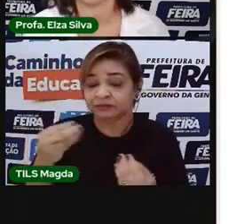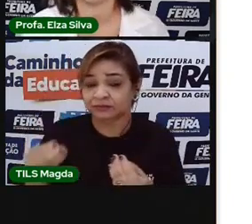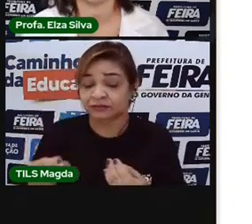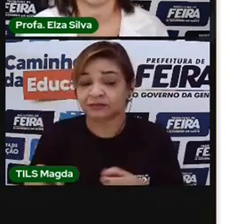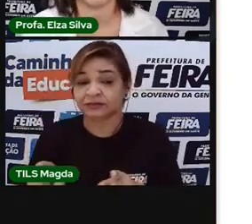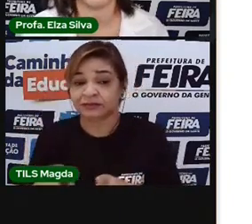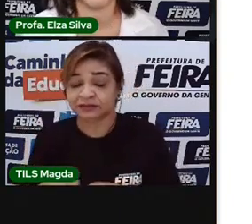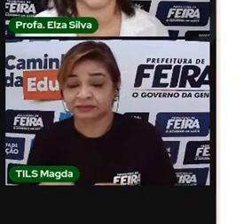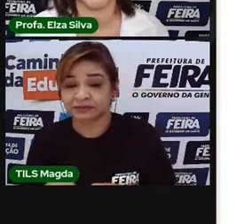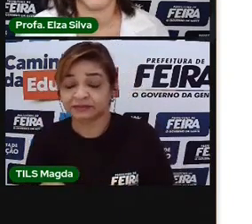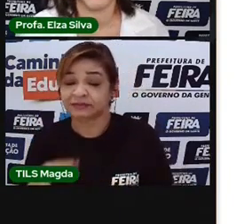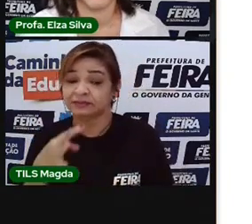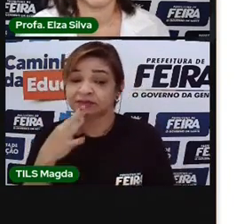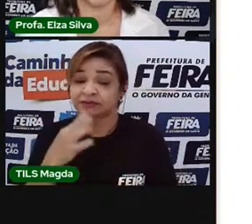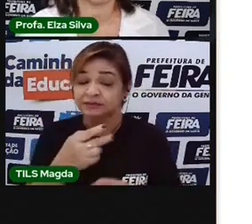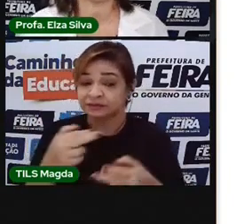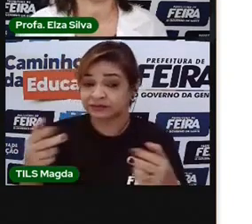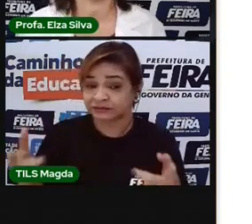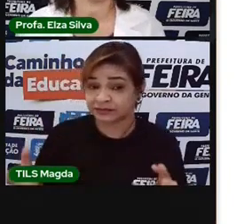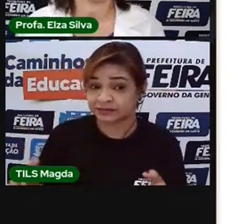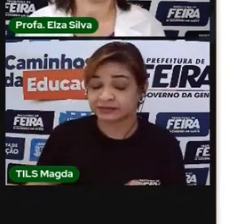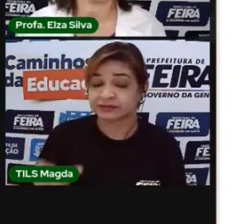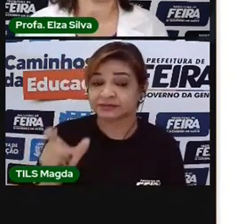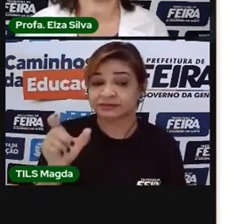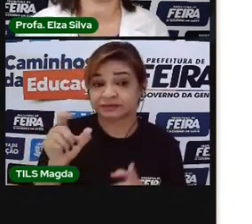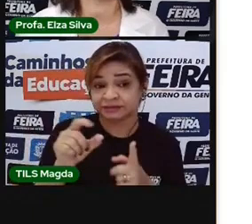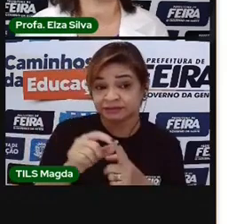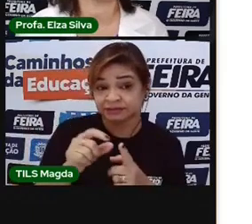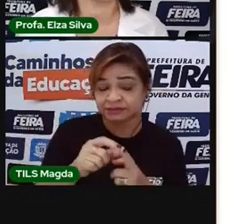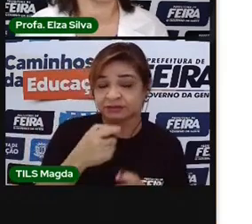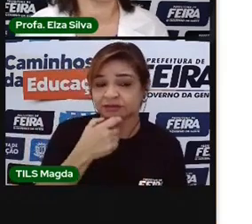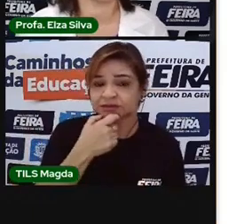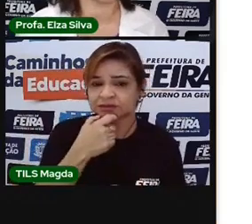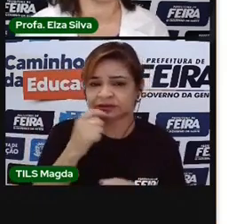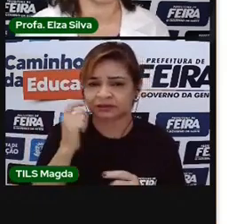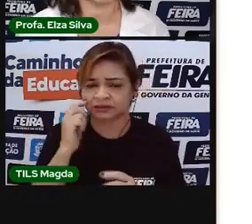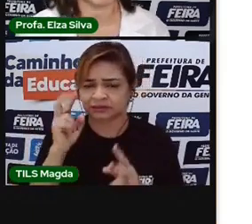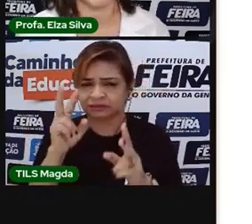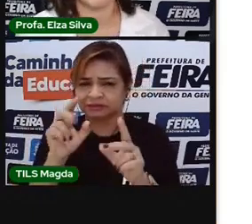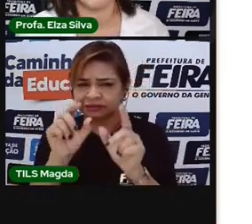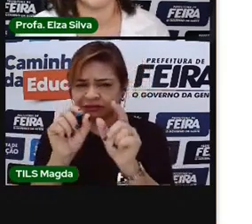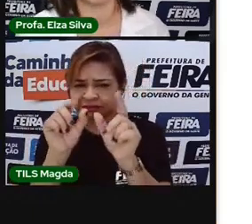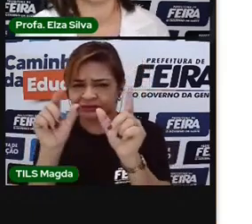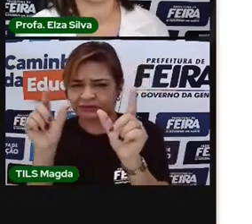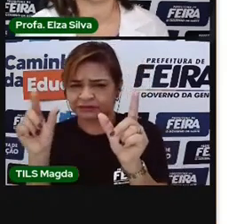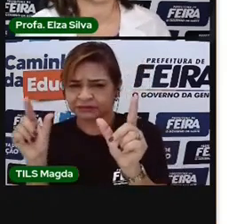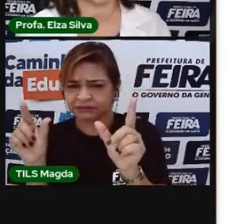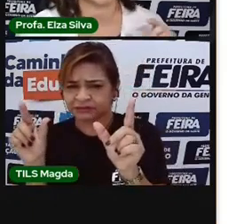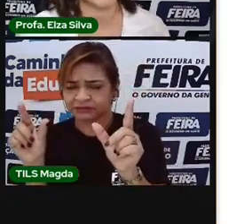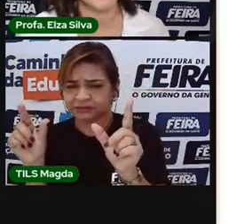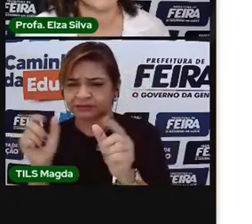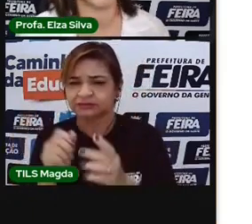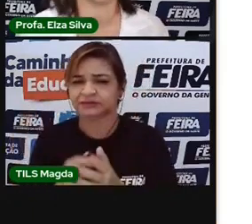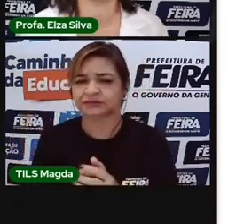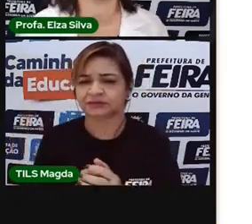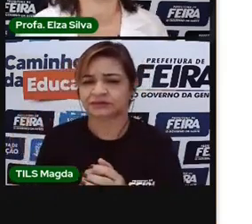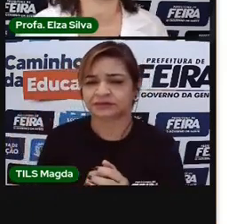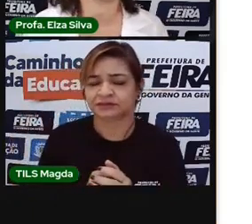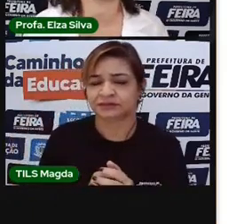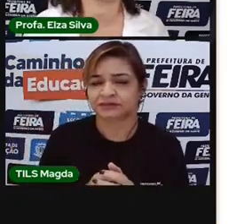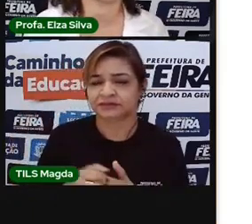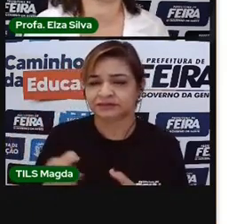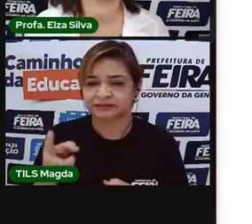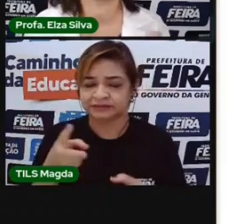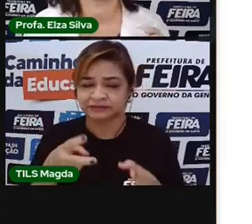vocabulários em inglês. Então, observe bem na barra superior. Você tem save, o disquetezinho que é o